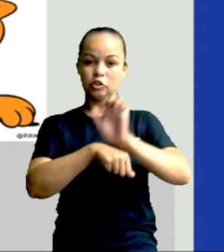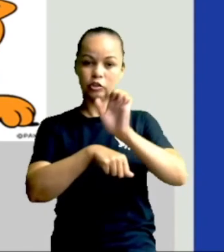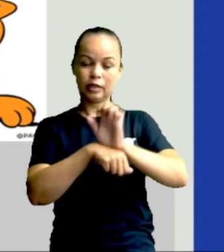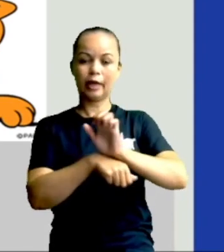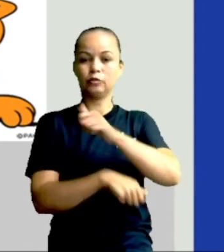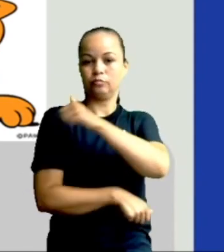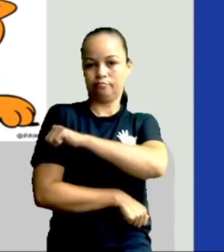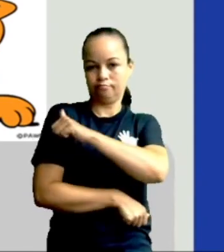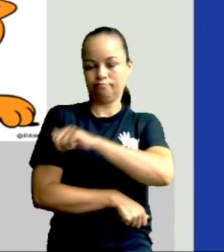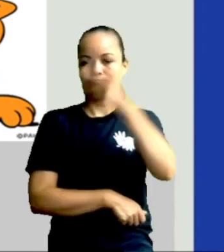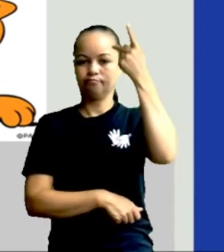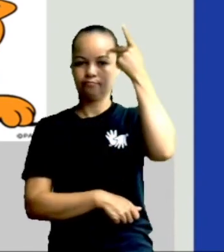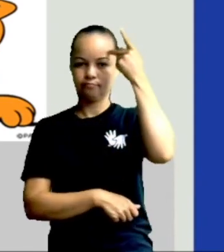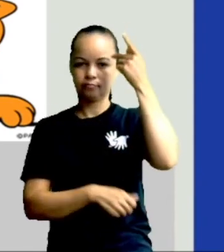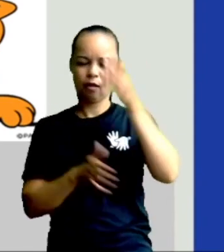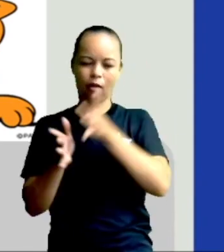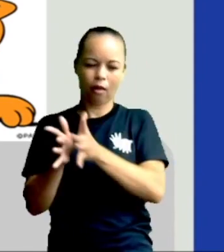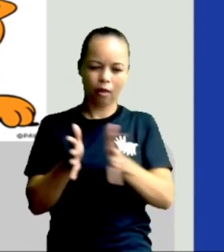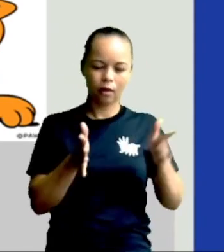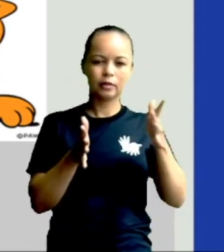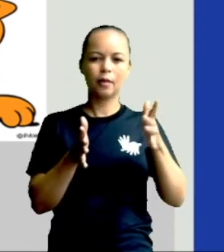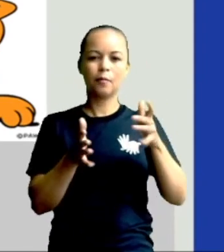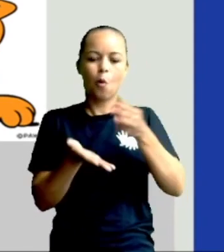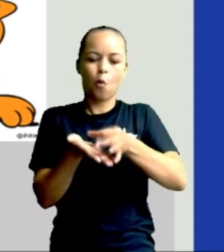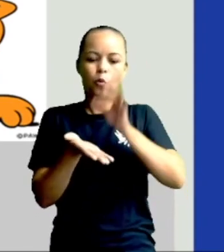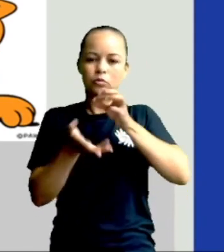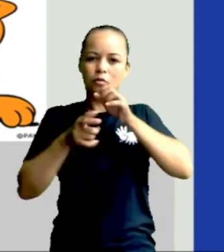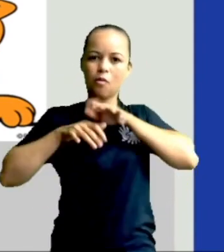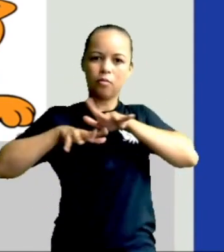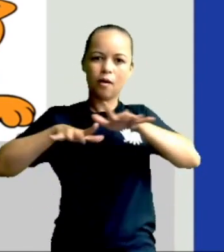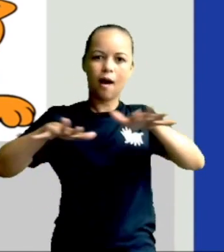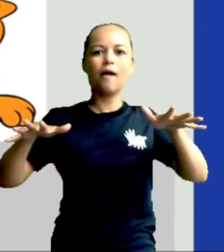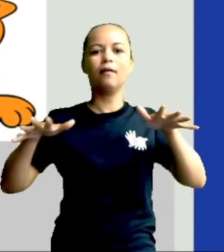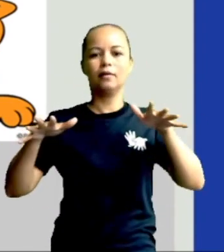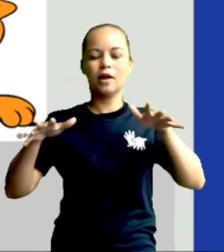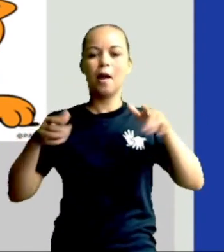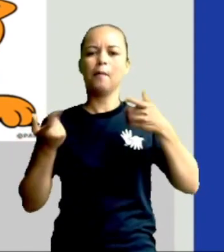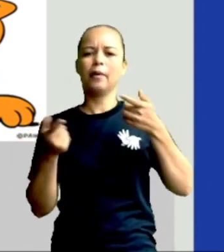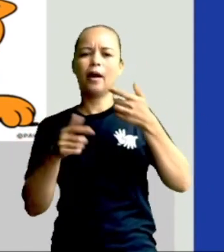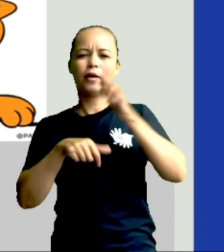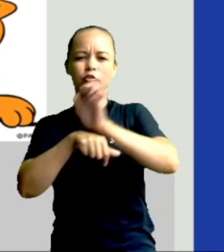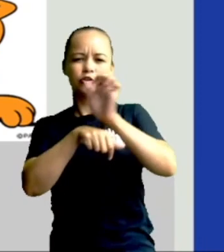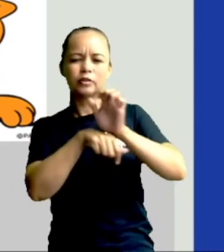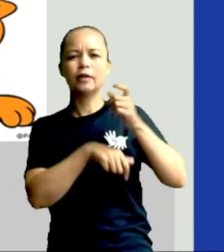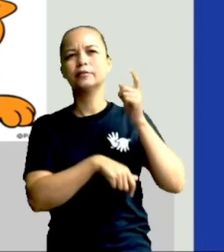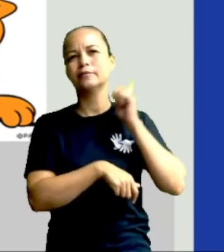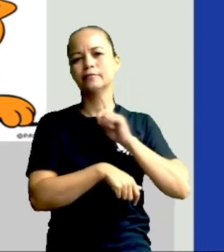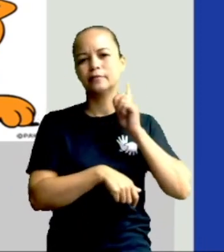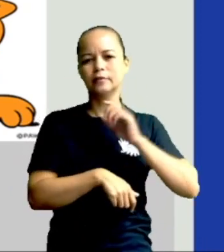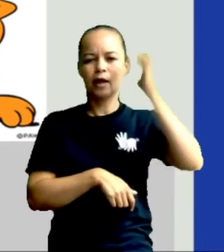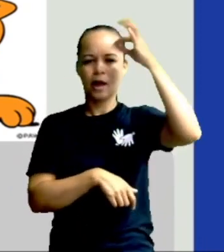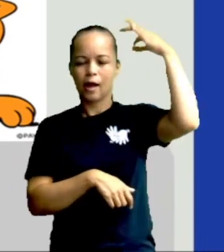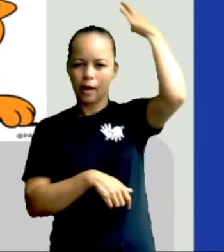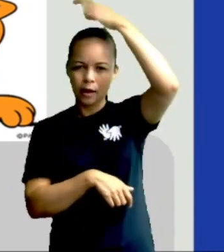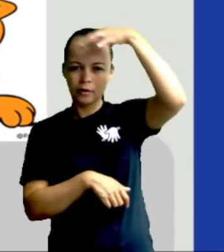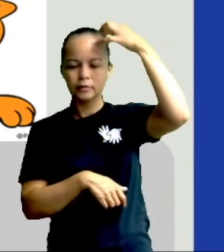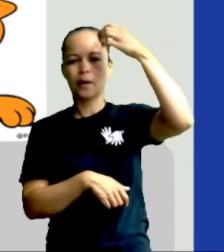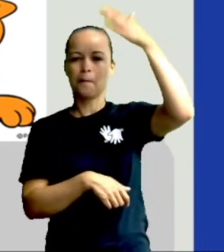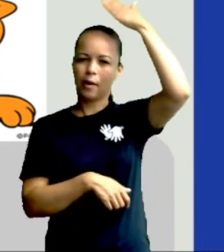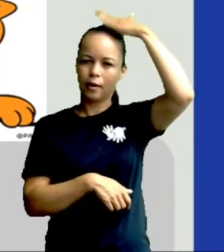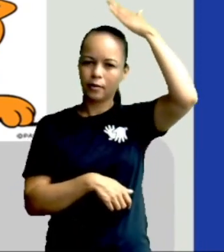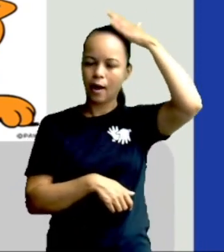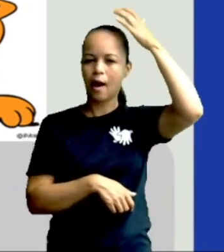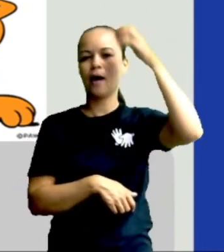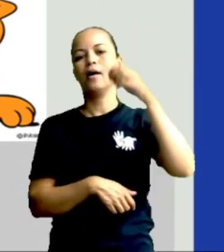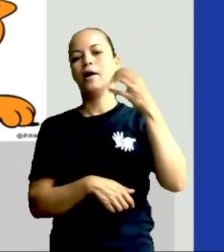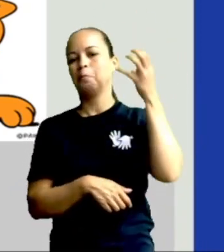Paulo. Com o passar do tempo, o cultivo do café se expandiu para Minas Gerais, Espírito Santo, Paraná e Mato Grosso do